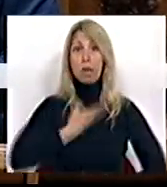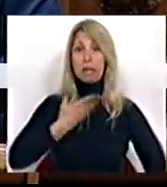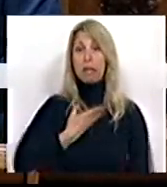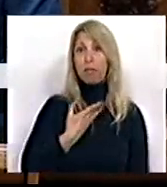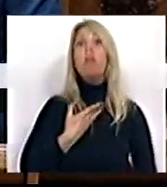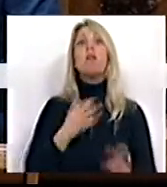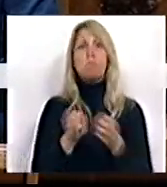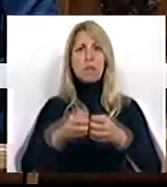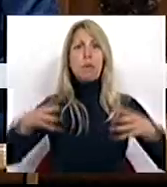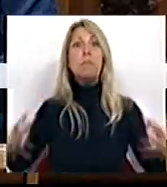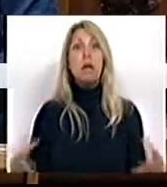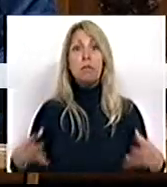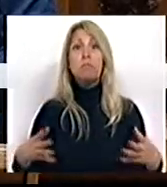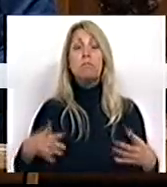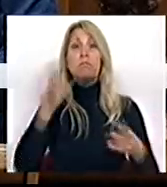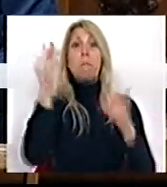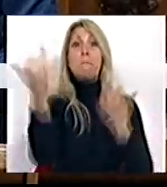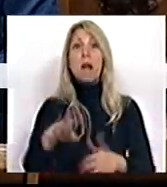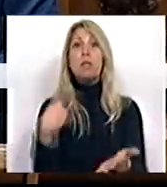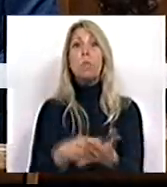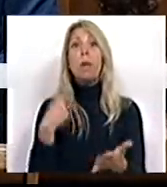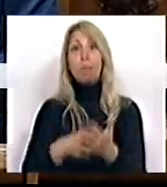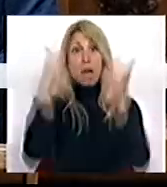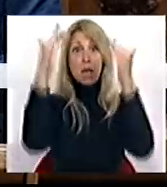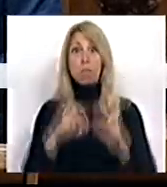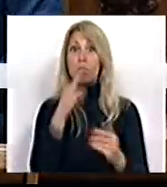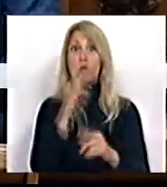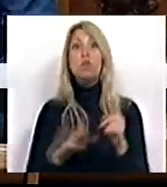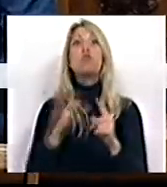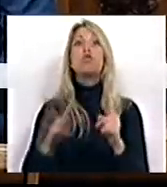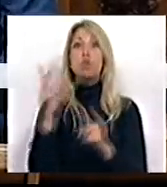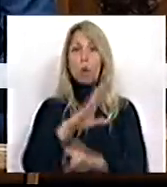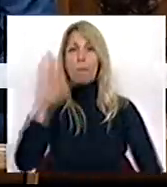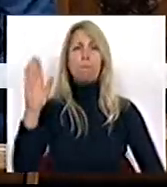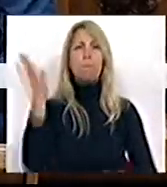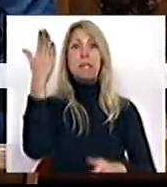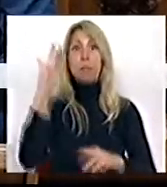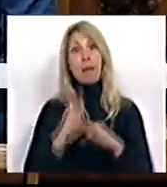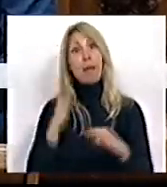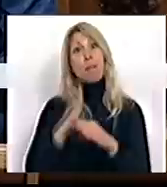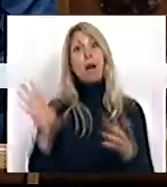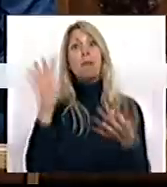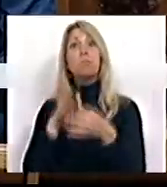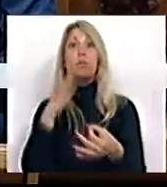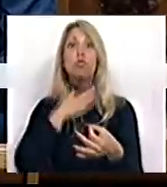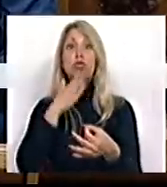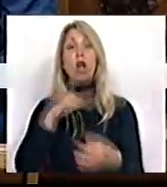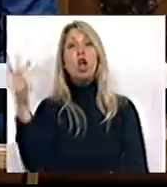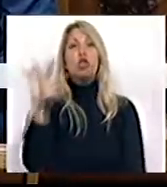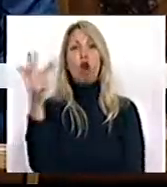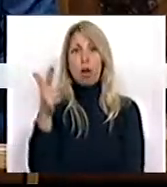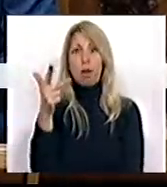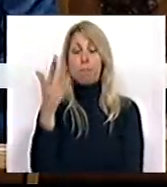alargando significativamente os prazos de pagamento e diminuindo os juros, em particular da parte correspondente ao empréstimo da Troika.